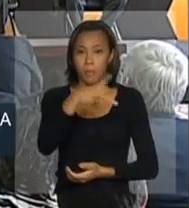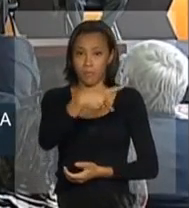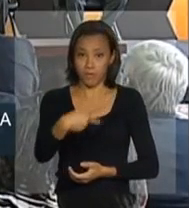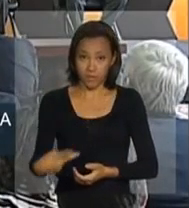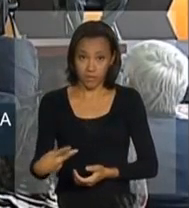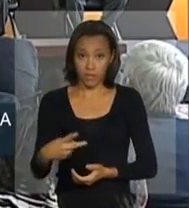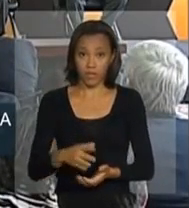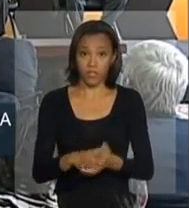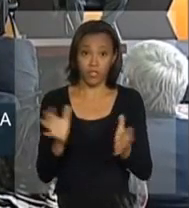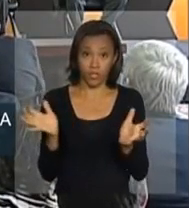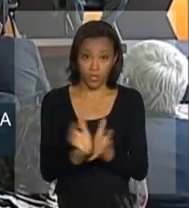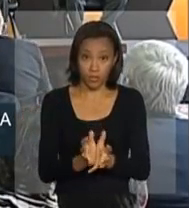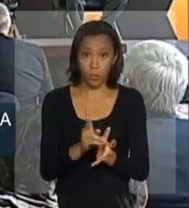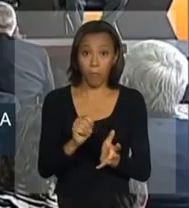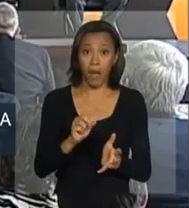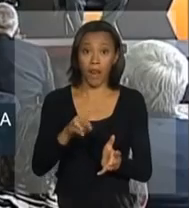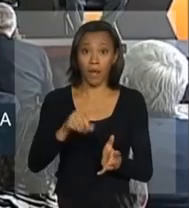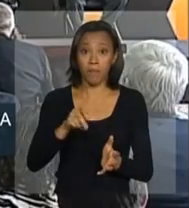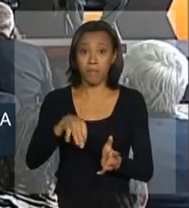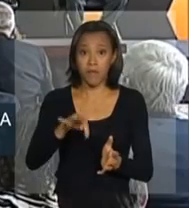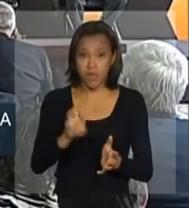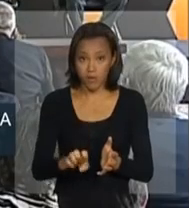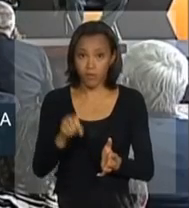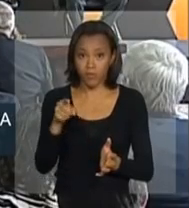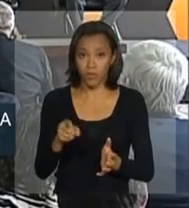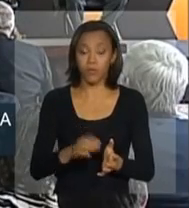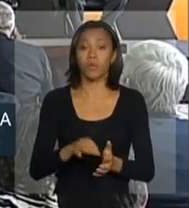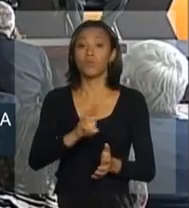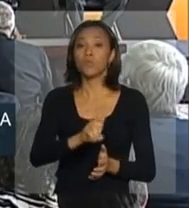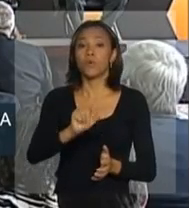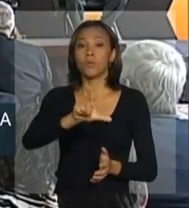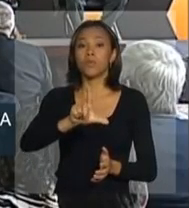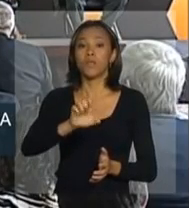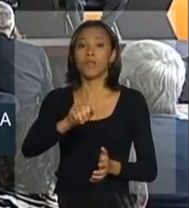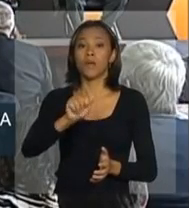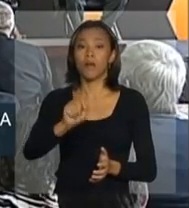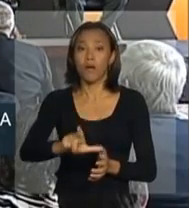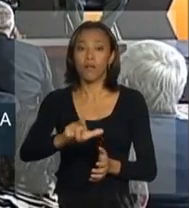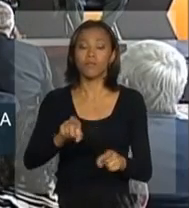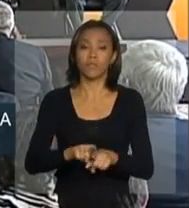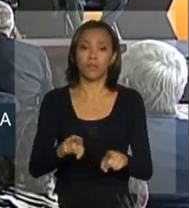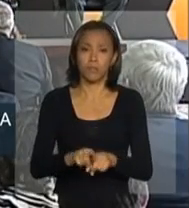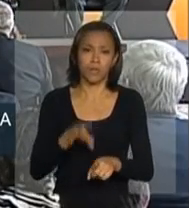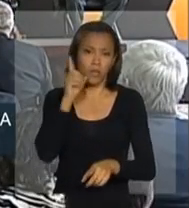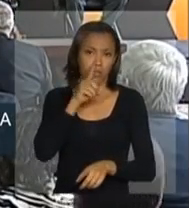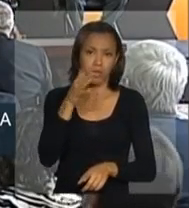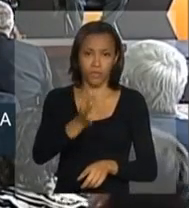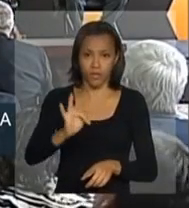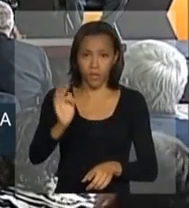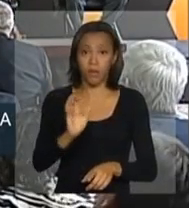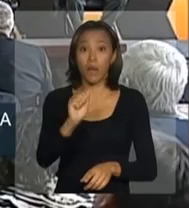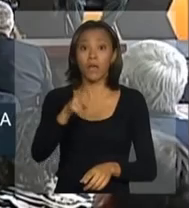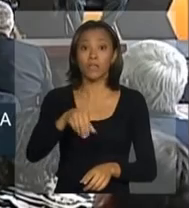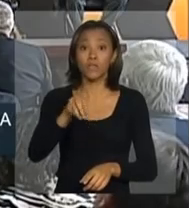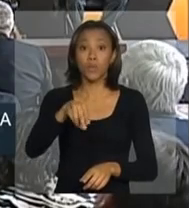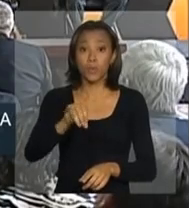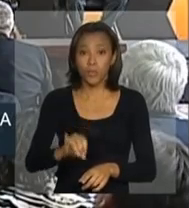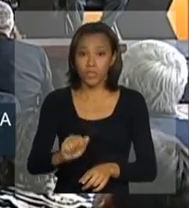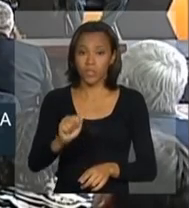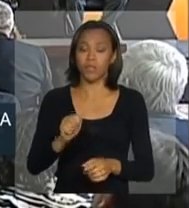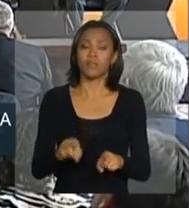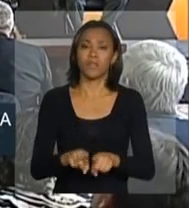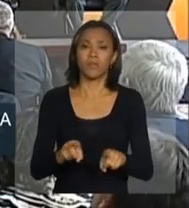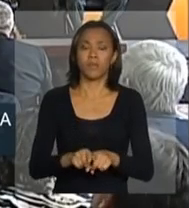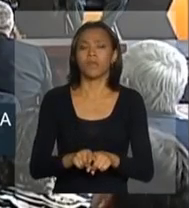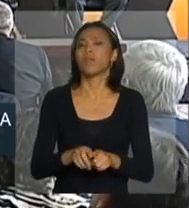da Frente Parlamentar em Defesa do Trânsito e Seguro, deputado Hugo Leal, deputado federal Antônia Lúcia, deputado